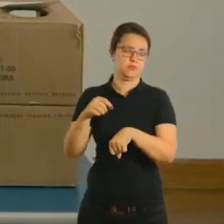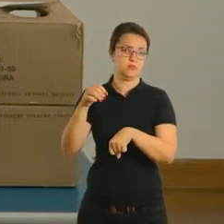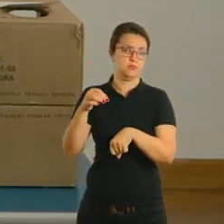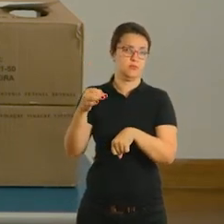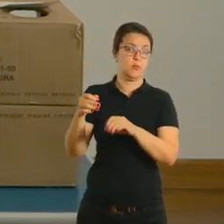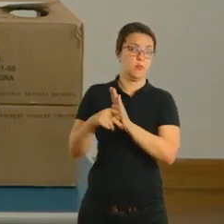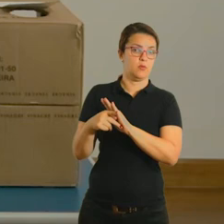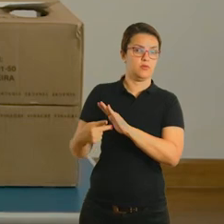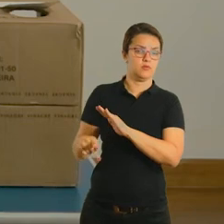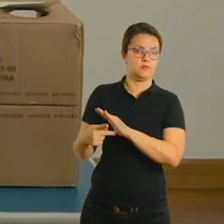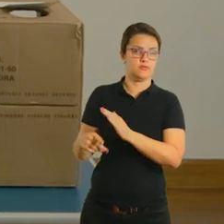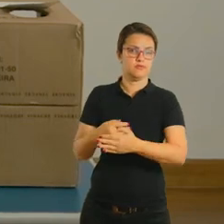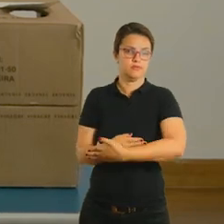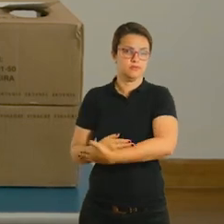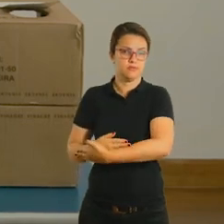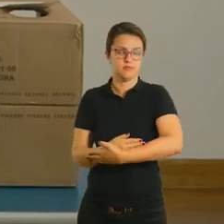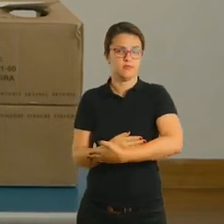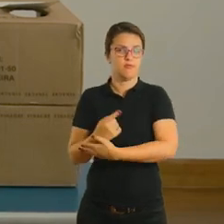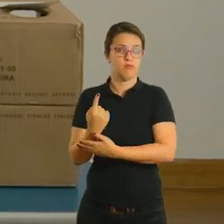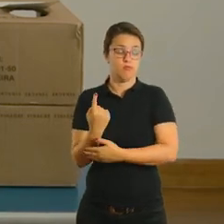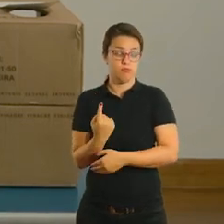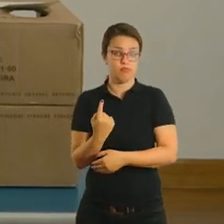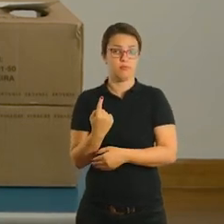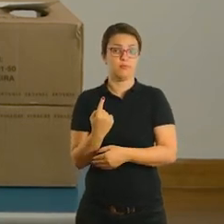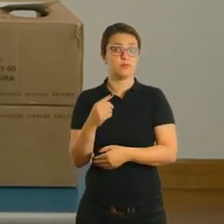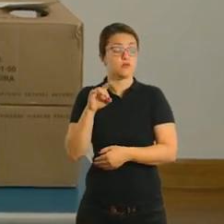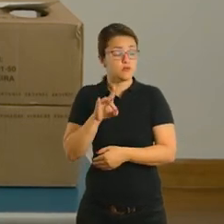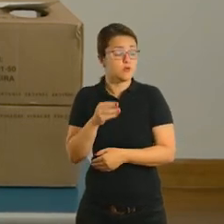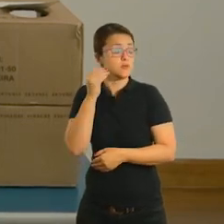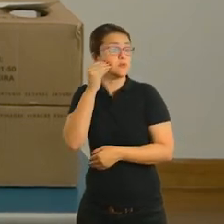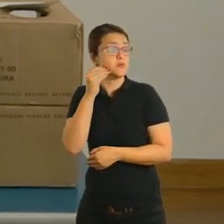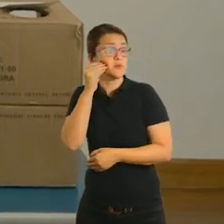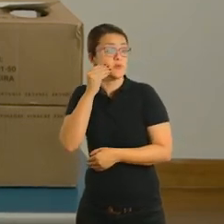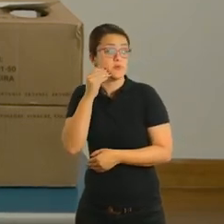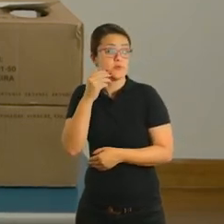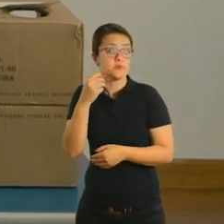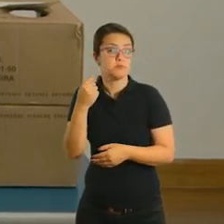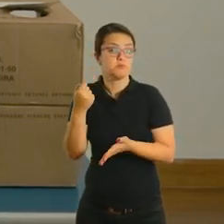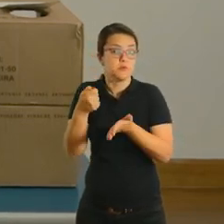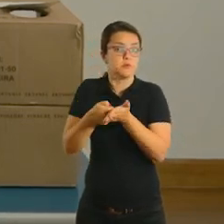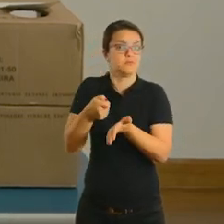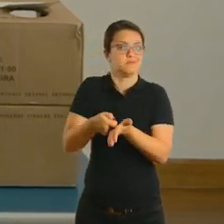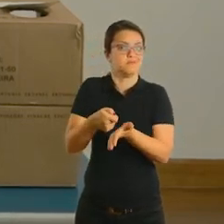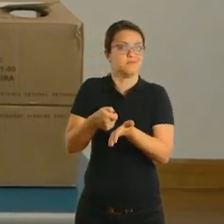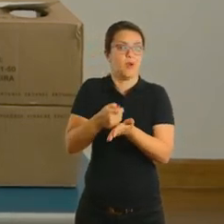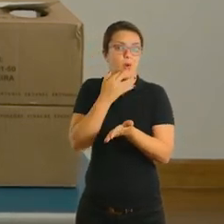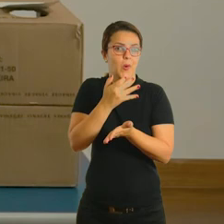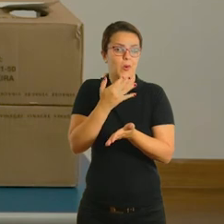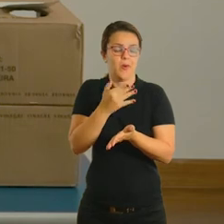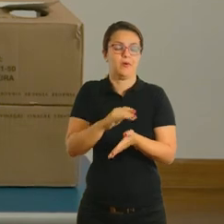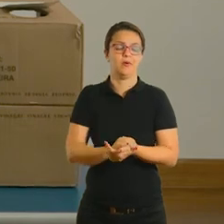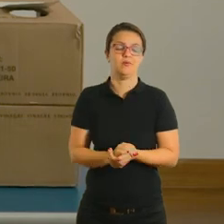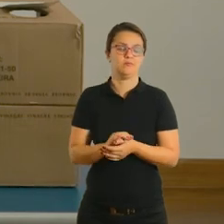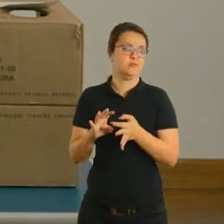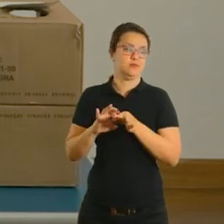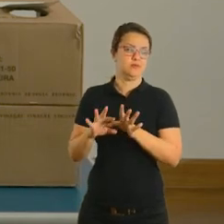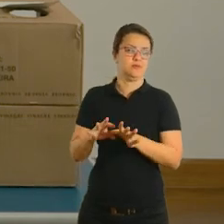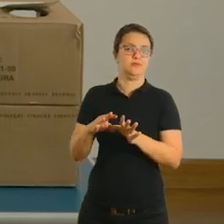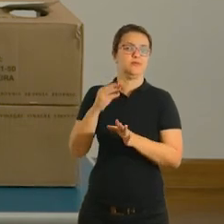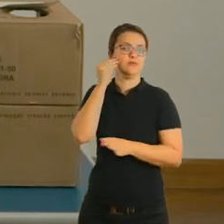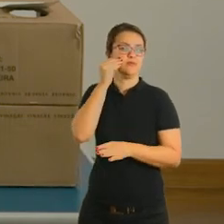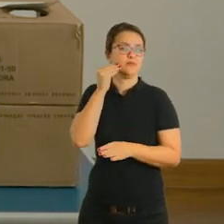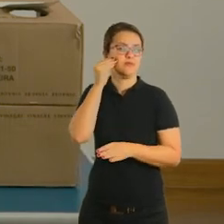sabe. As crianças de berçário 1, você pode só deixar que ela experimente, não precisa frisar tanto as cores. E aí você vai deixar ela